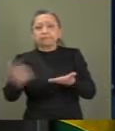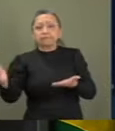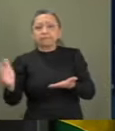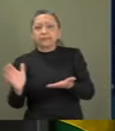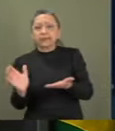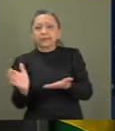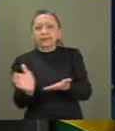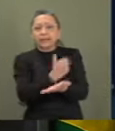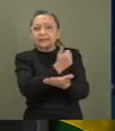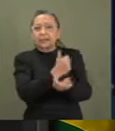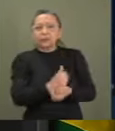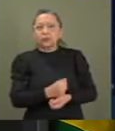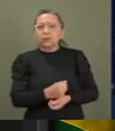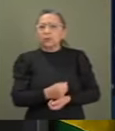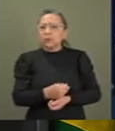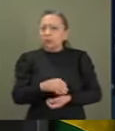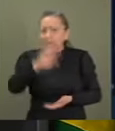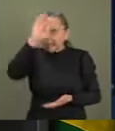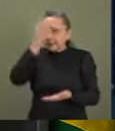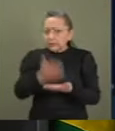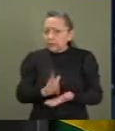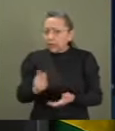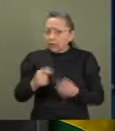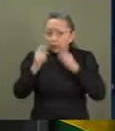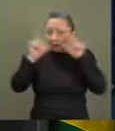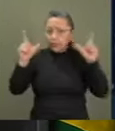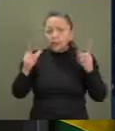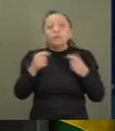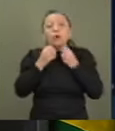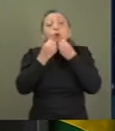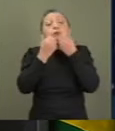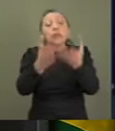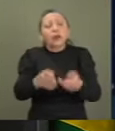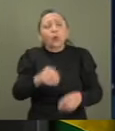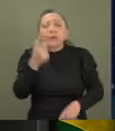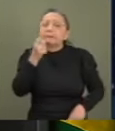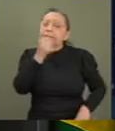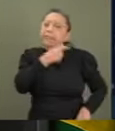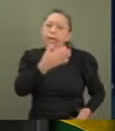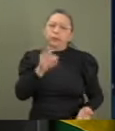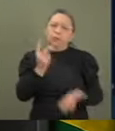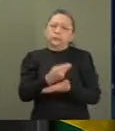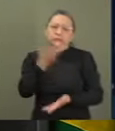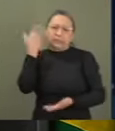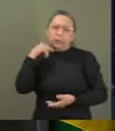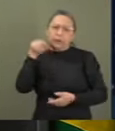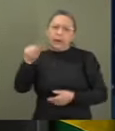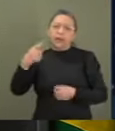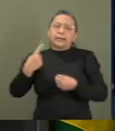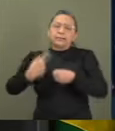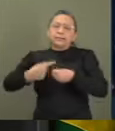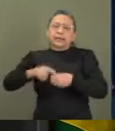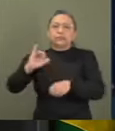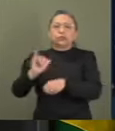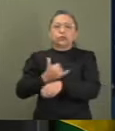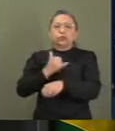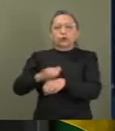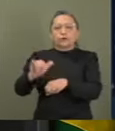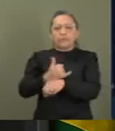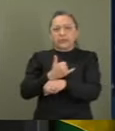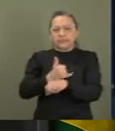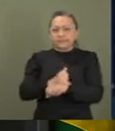contar aqui a razão, que é quase uma piada o que aconteceu lá no município de